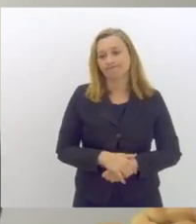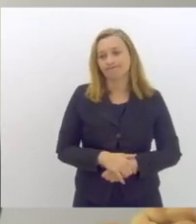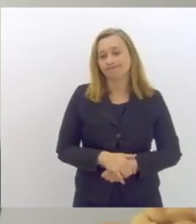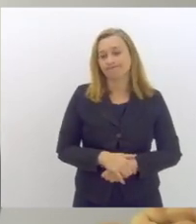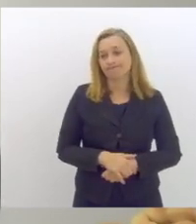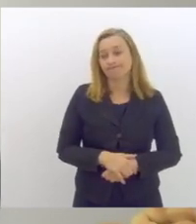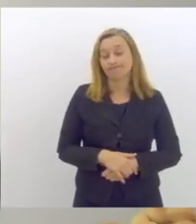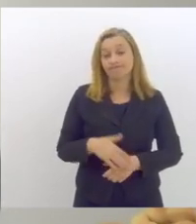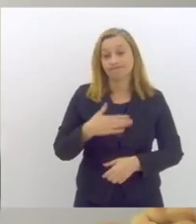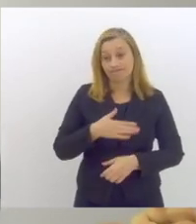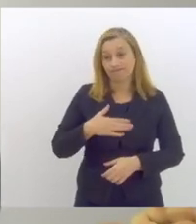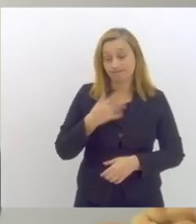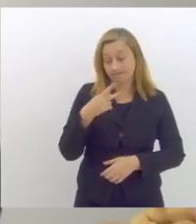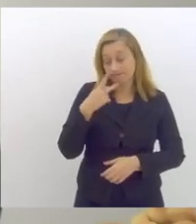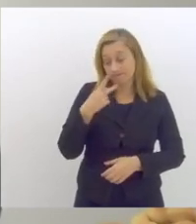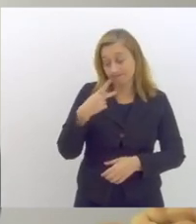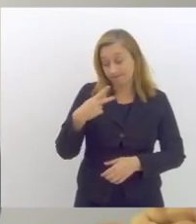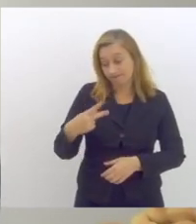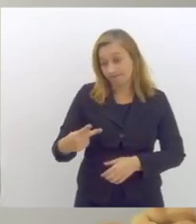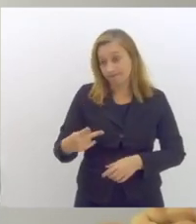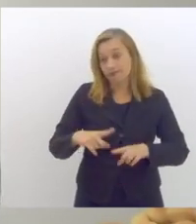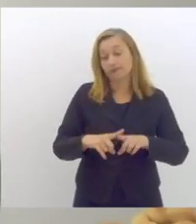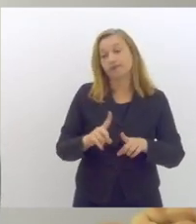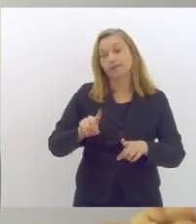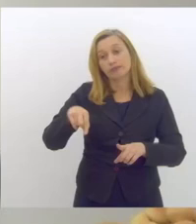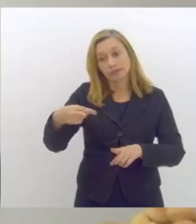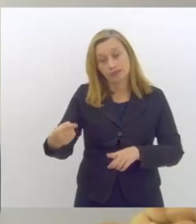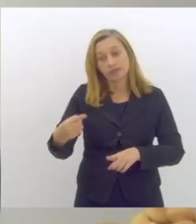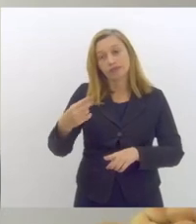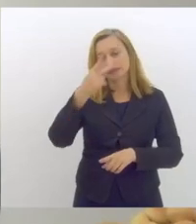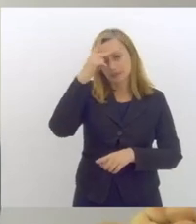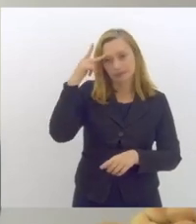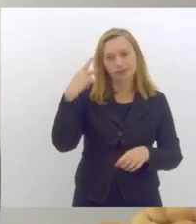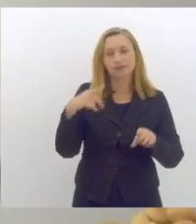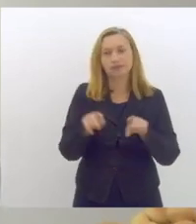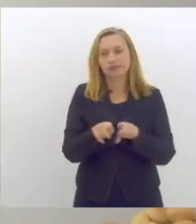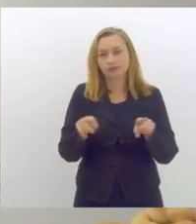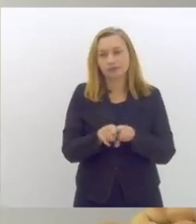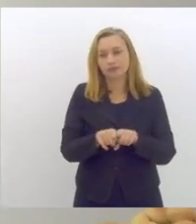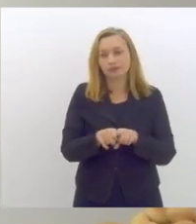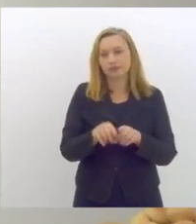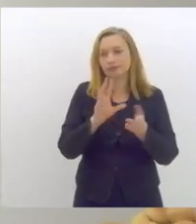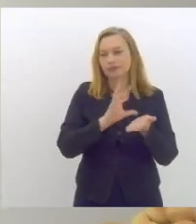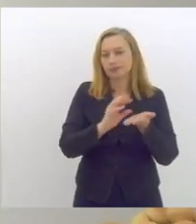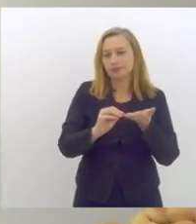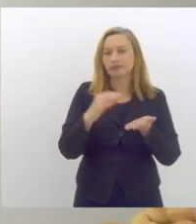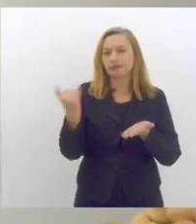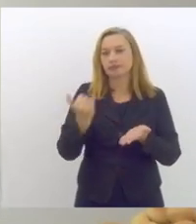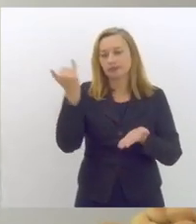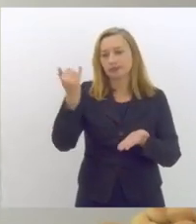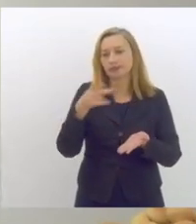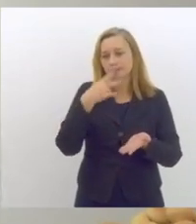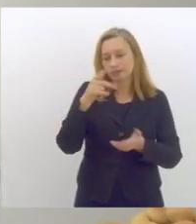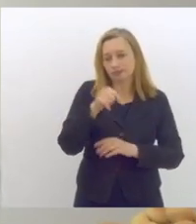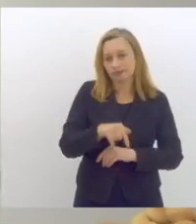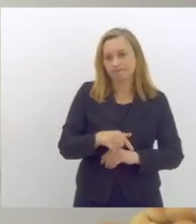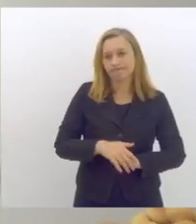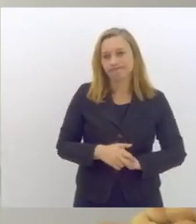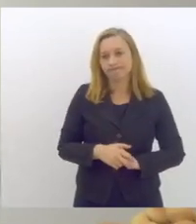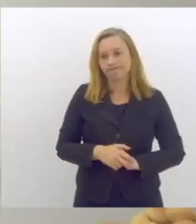gente eu gostaria de falar que o dia todo mas eu sei que tem outras pessoas também com pautas importantes para falar aqui